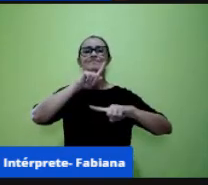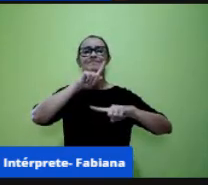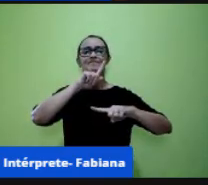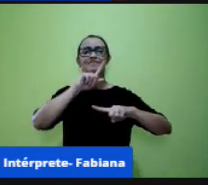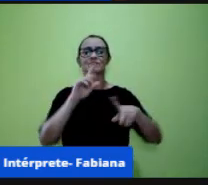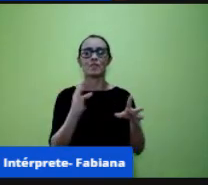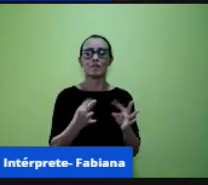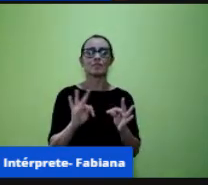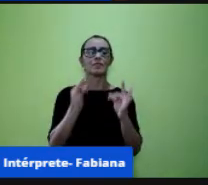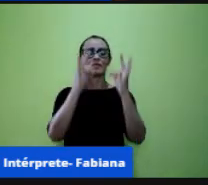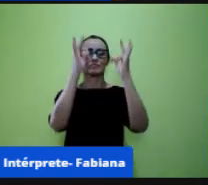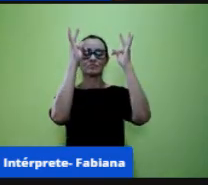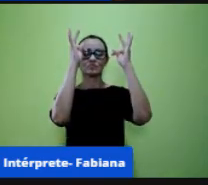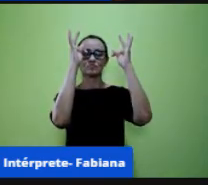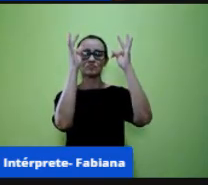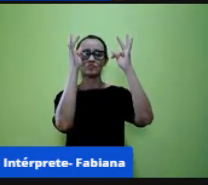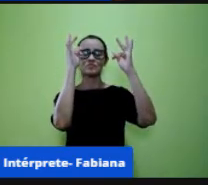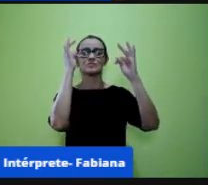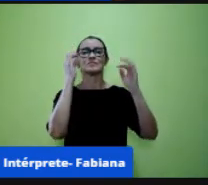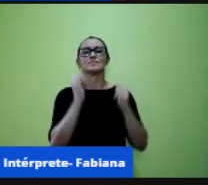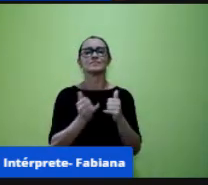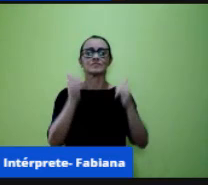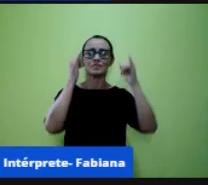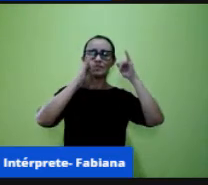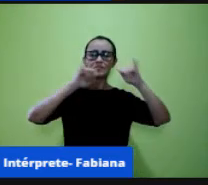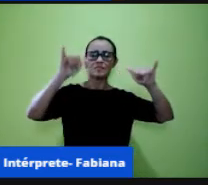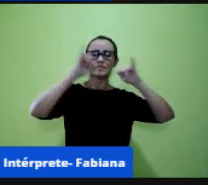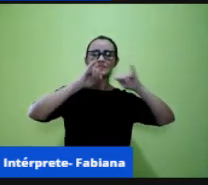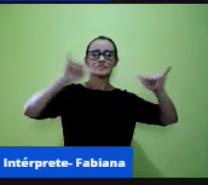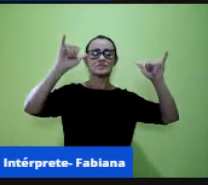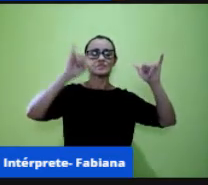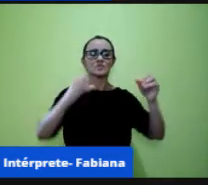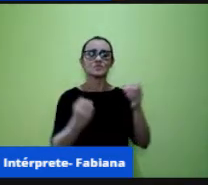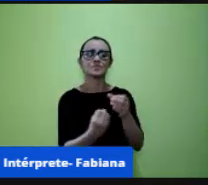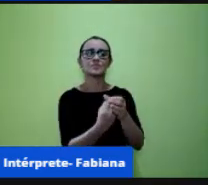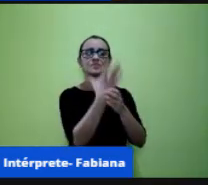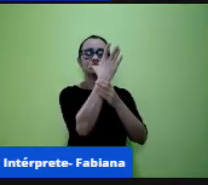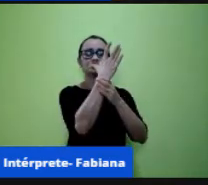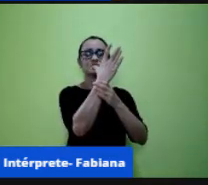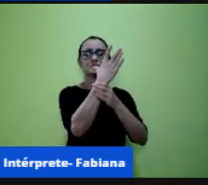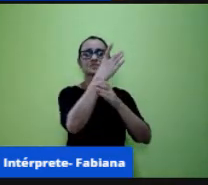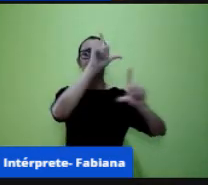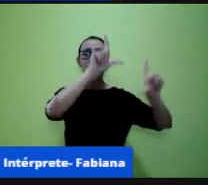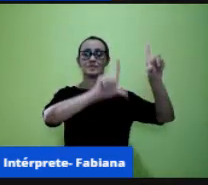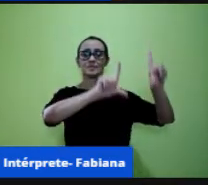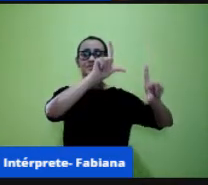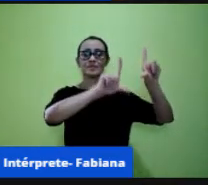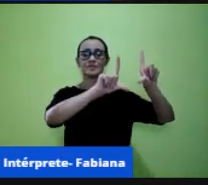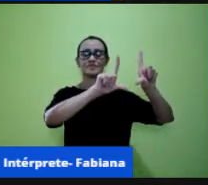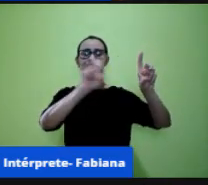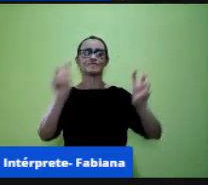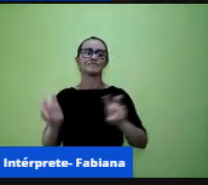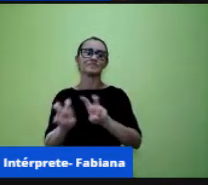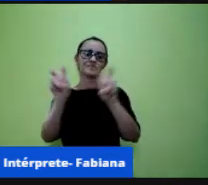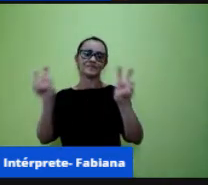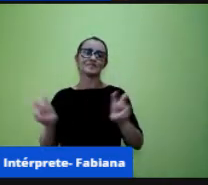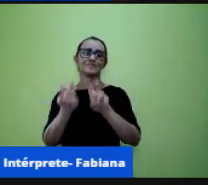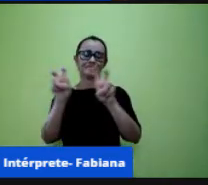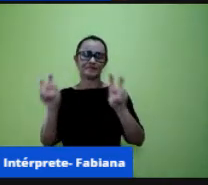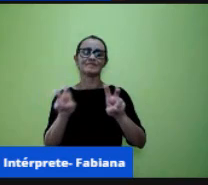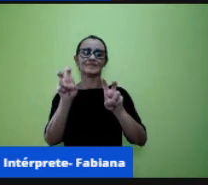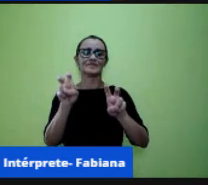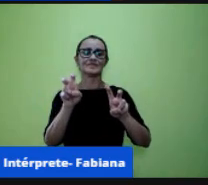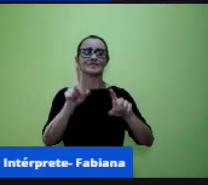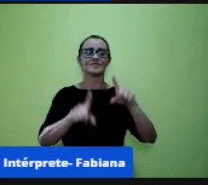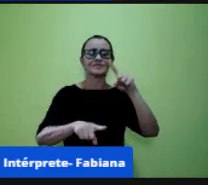tecnologia e da informação aparece a televisão e o computador esse instrumentozinho